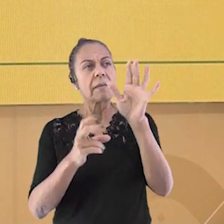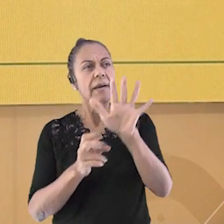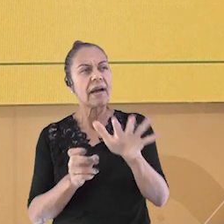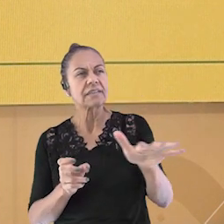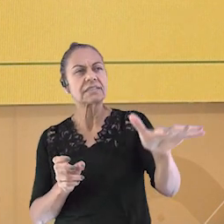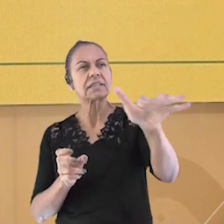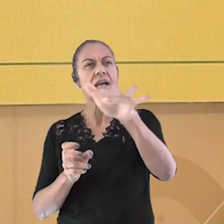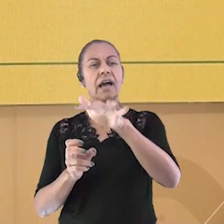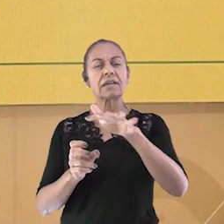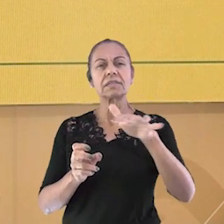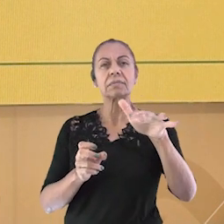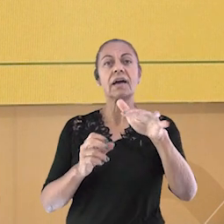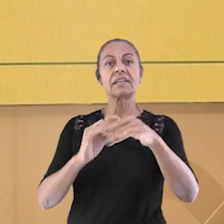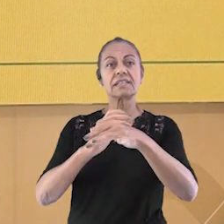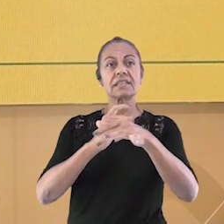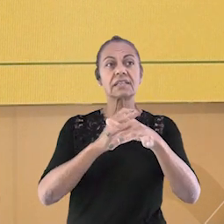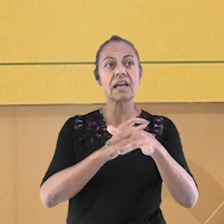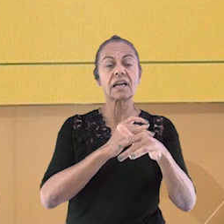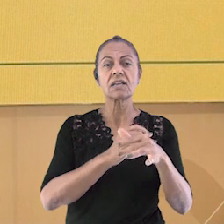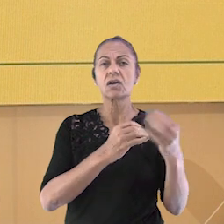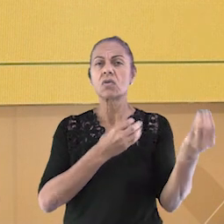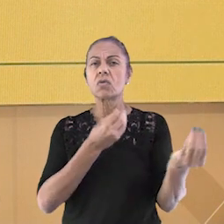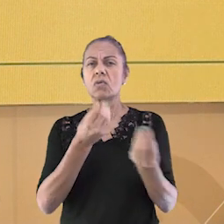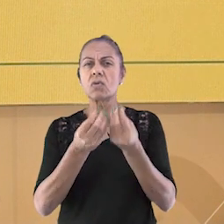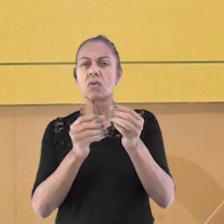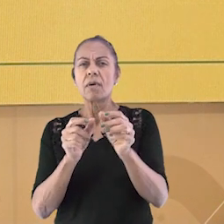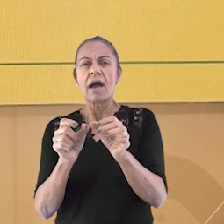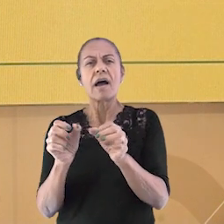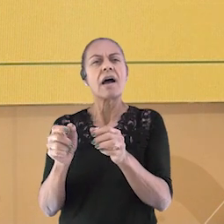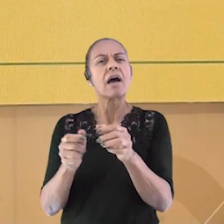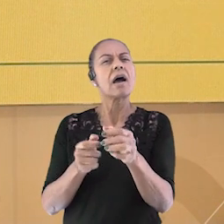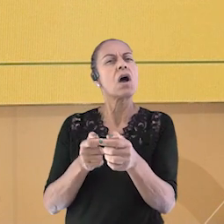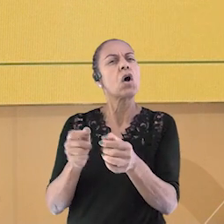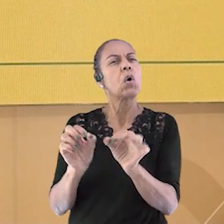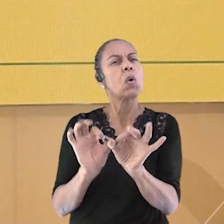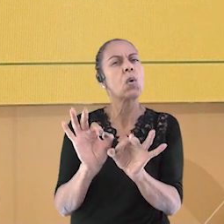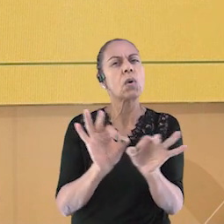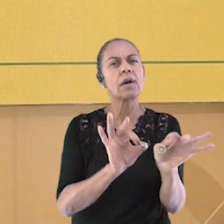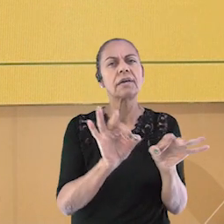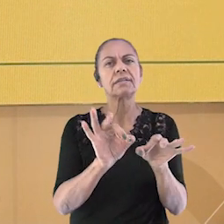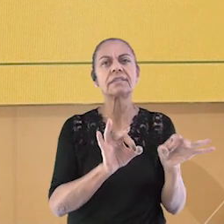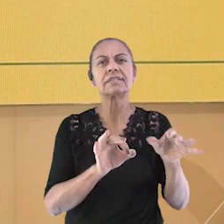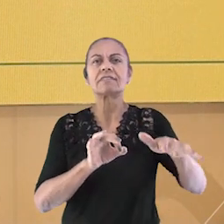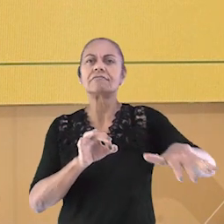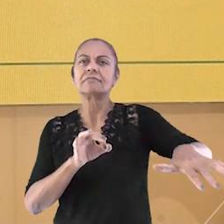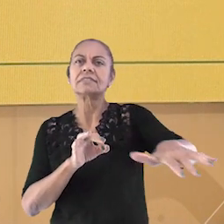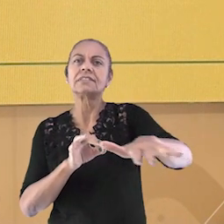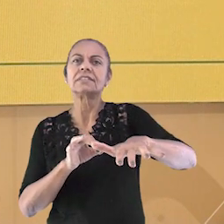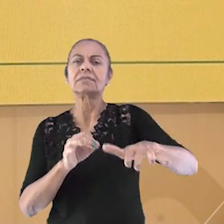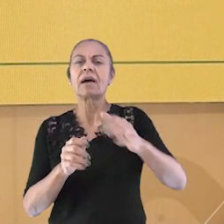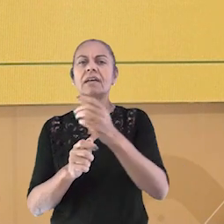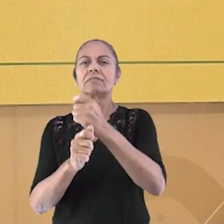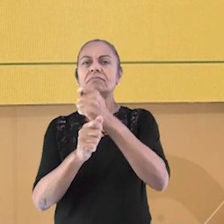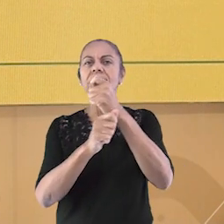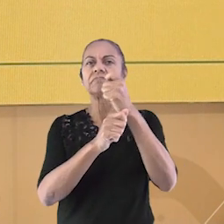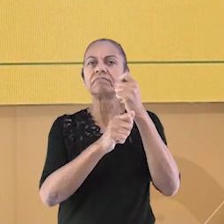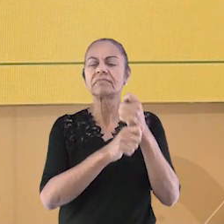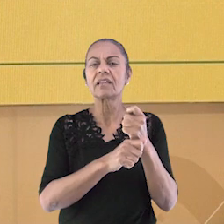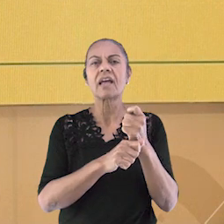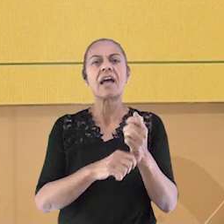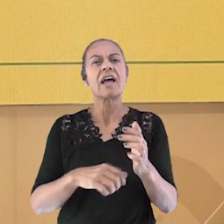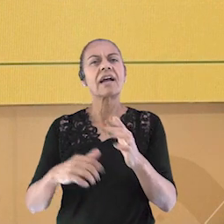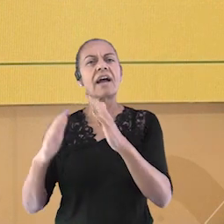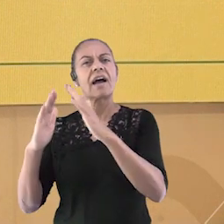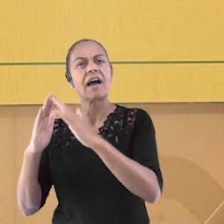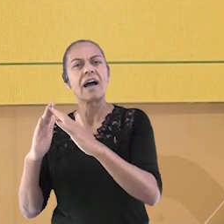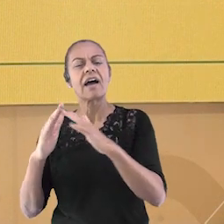como a desigualdades sociais se evidencia na organização dos espaços. Que a mobilidade pendular corresponde ao movimento de